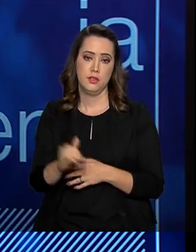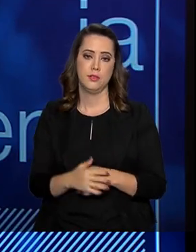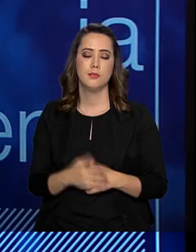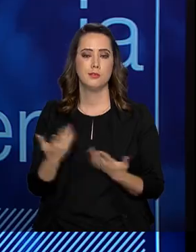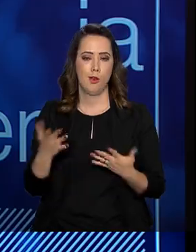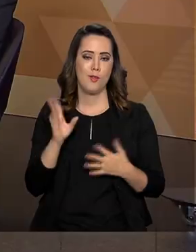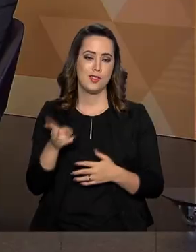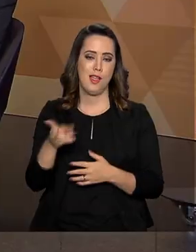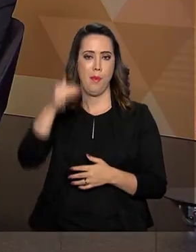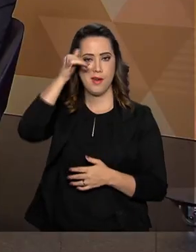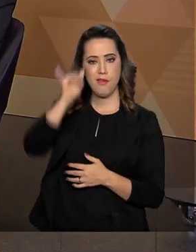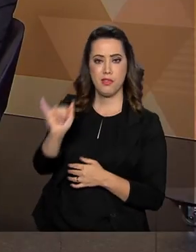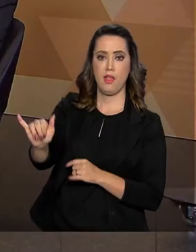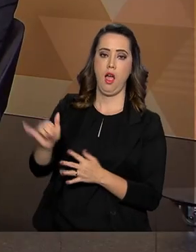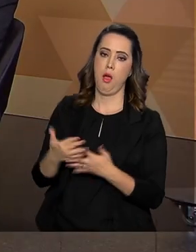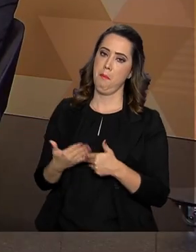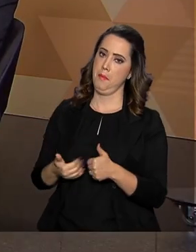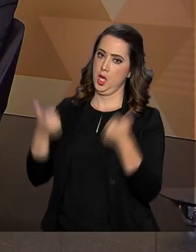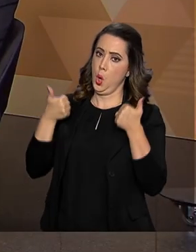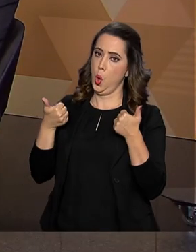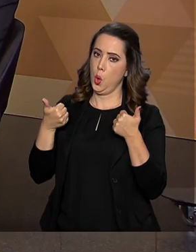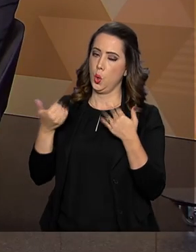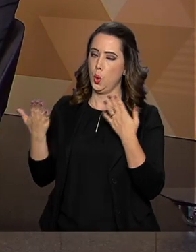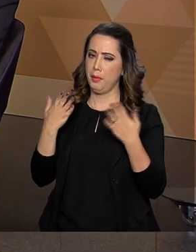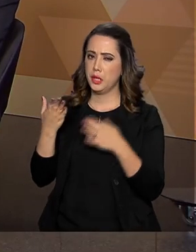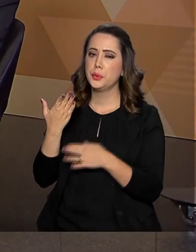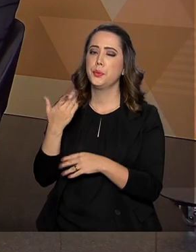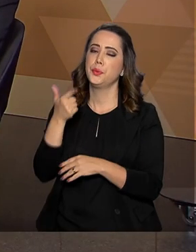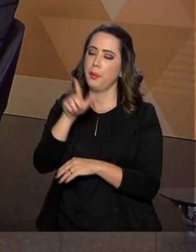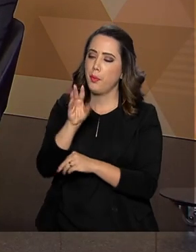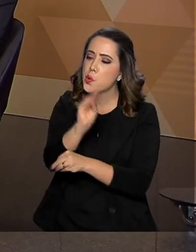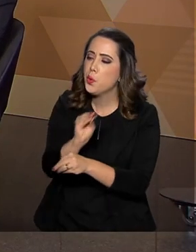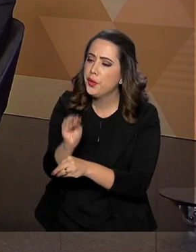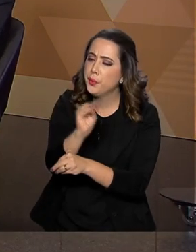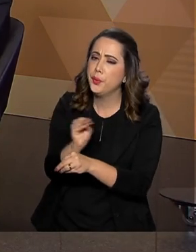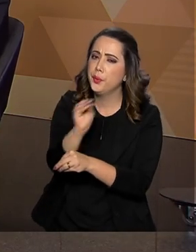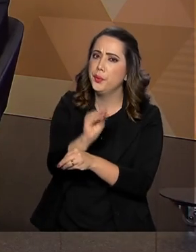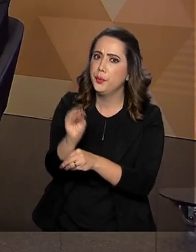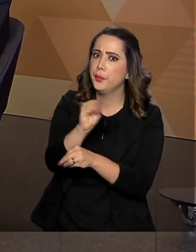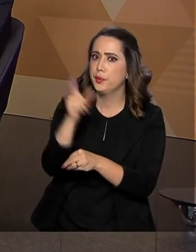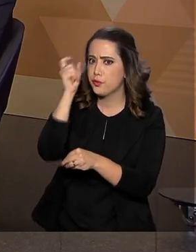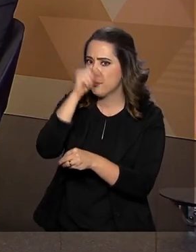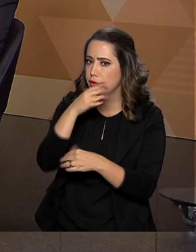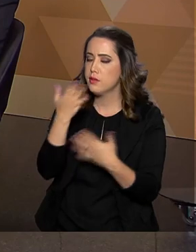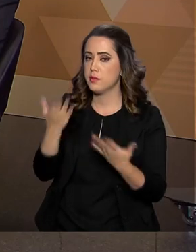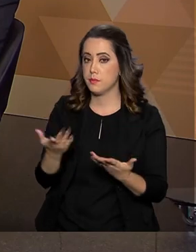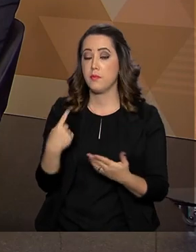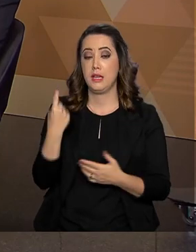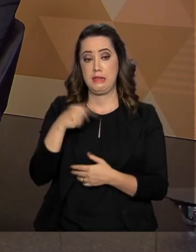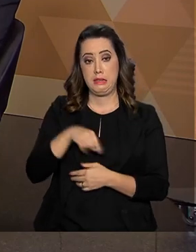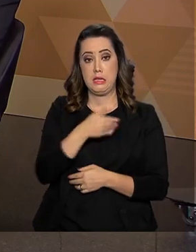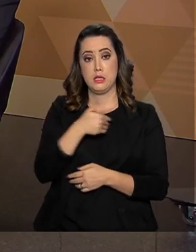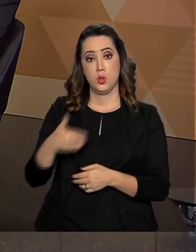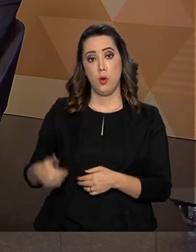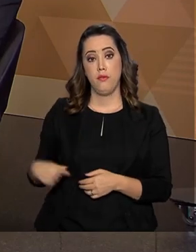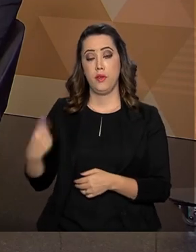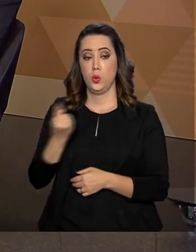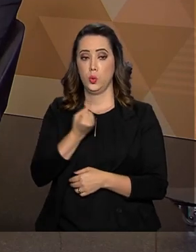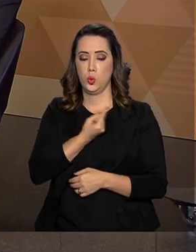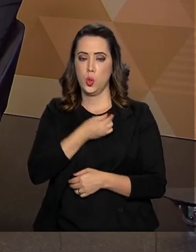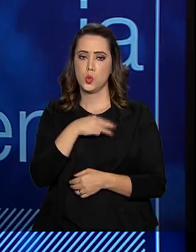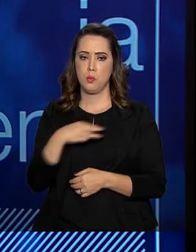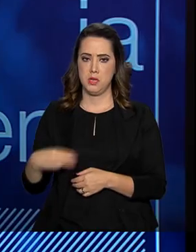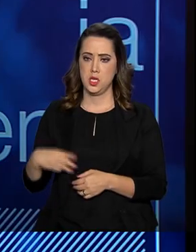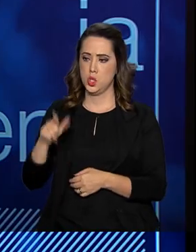feito no governo do ministro Luiz Henrique Mandetta, que é o nosso ministro, ele